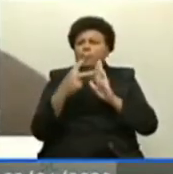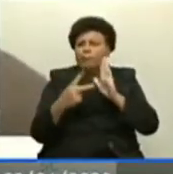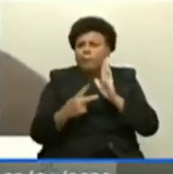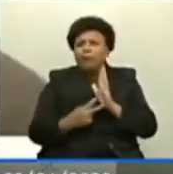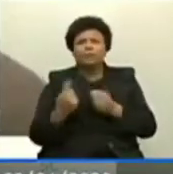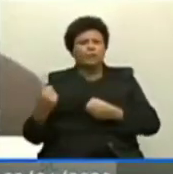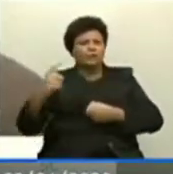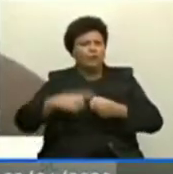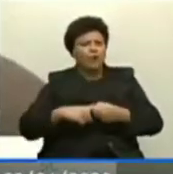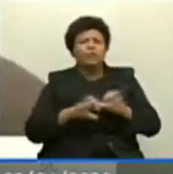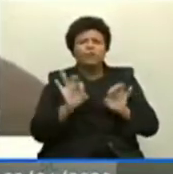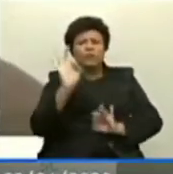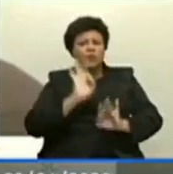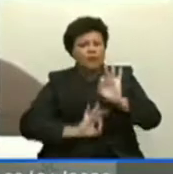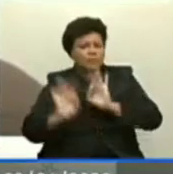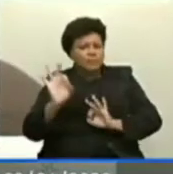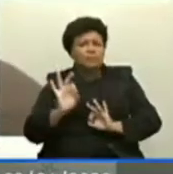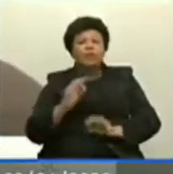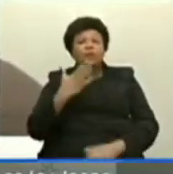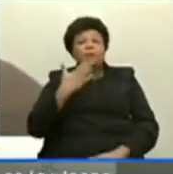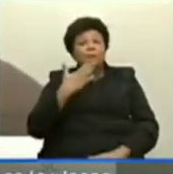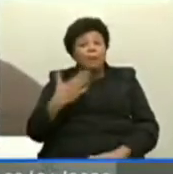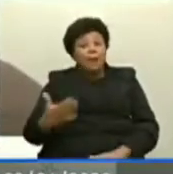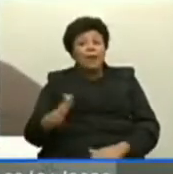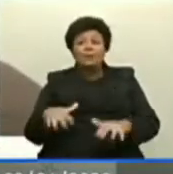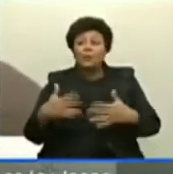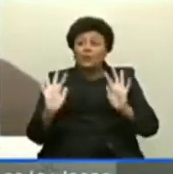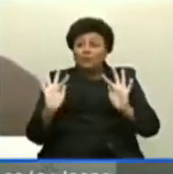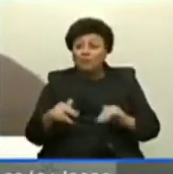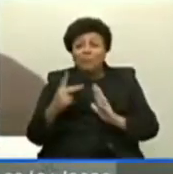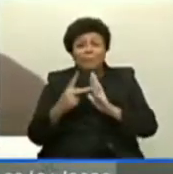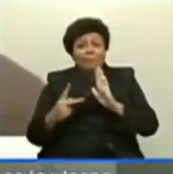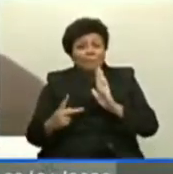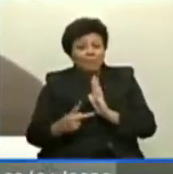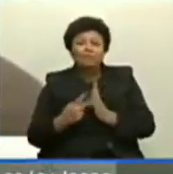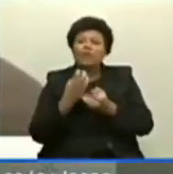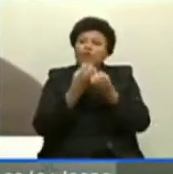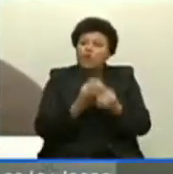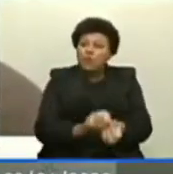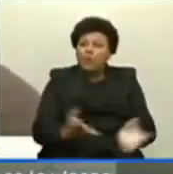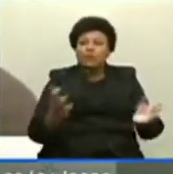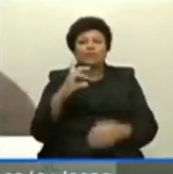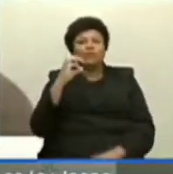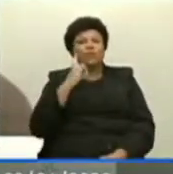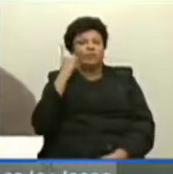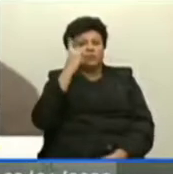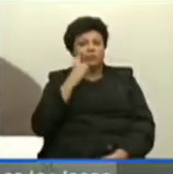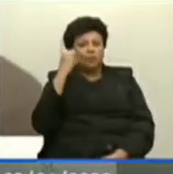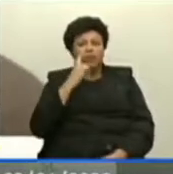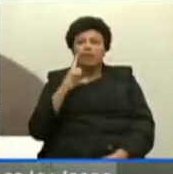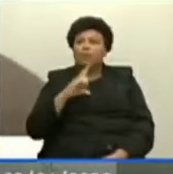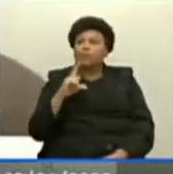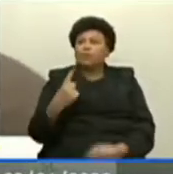elaborado ainda. Solicito que assim que é elaborado esse plano, seja compartilhado aos deputados, pois nós recebemos muitos